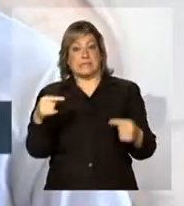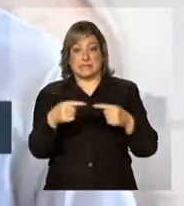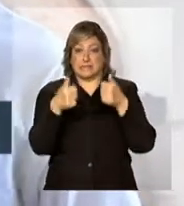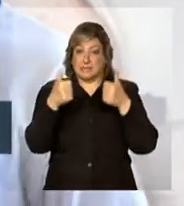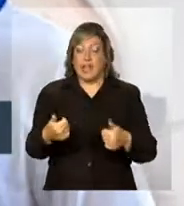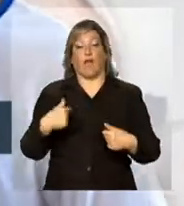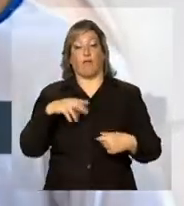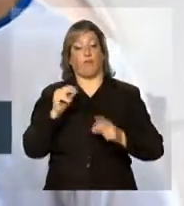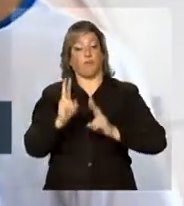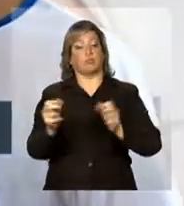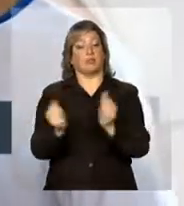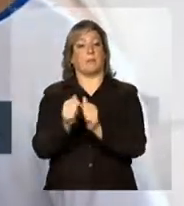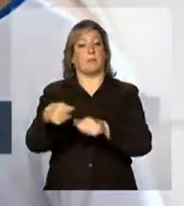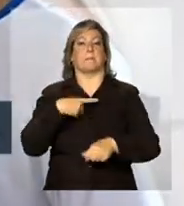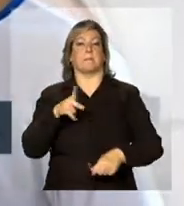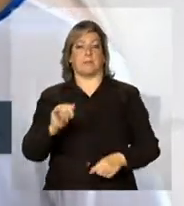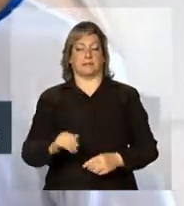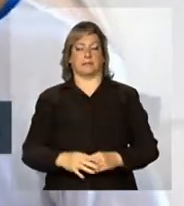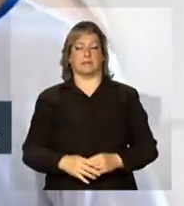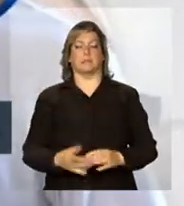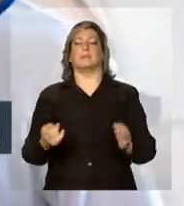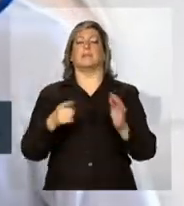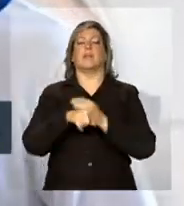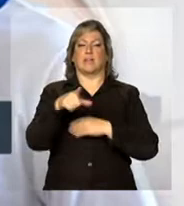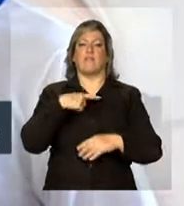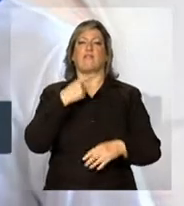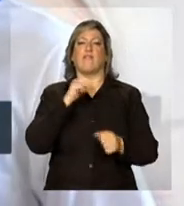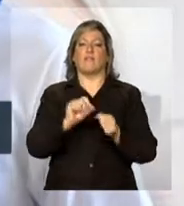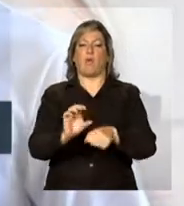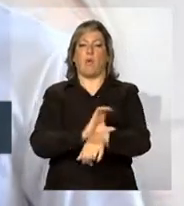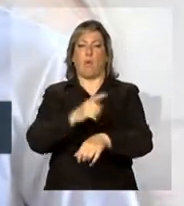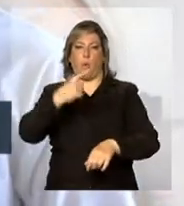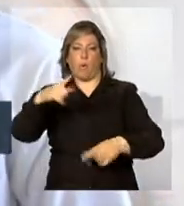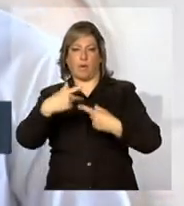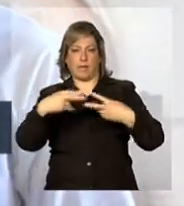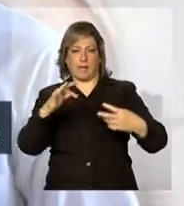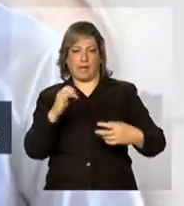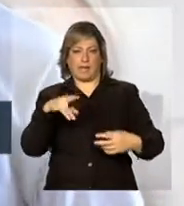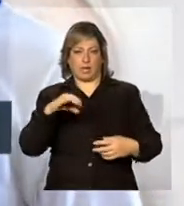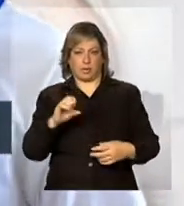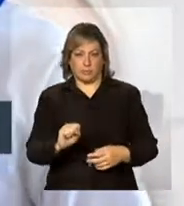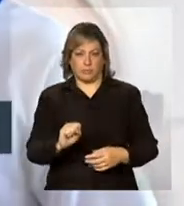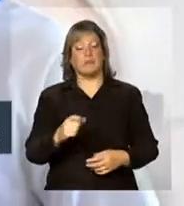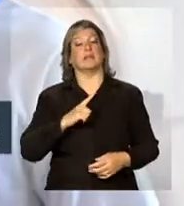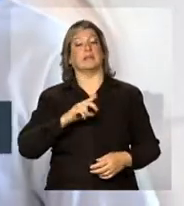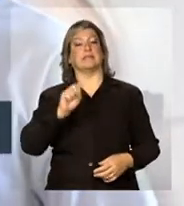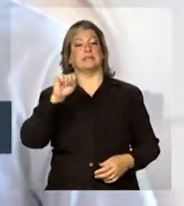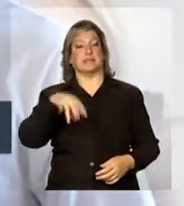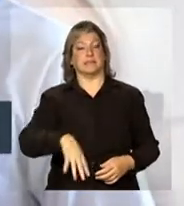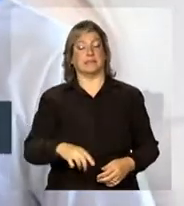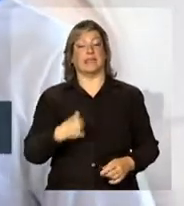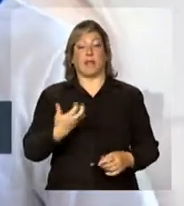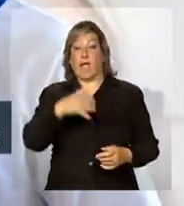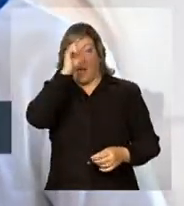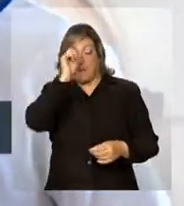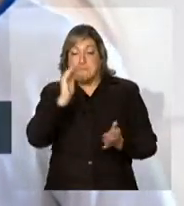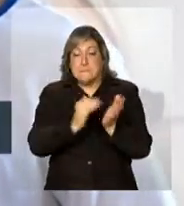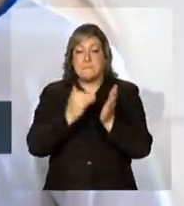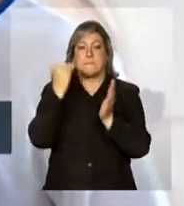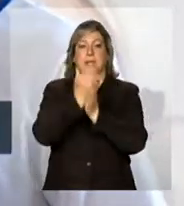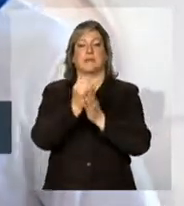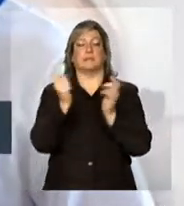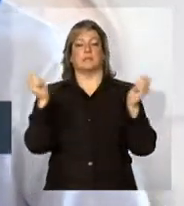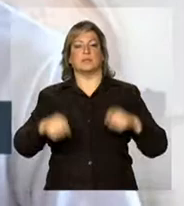continuar lá. E você tem vontade de fazer outros cursos técnicos? Tenho, sim. Aprender o máximo possível e usar o